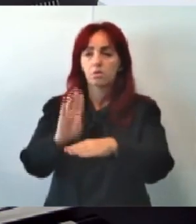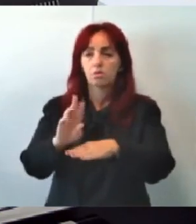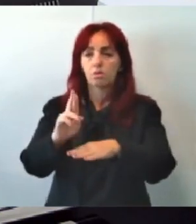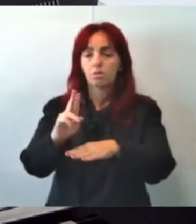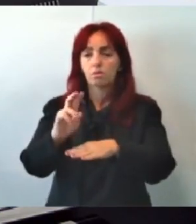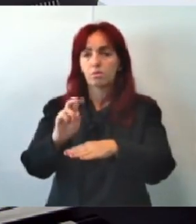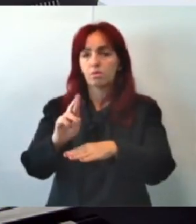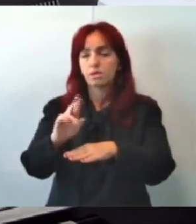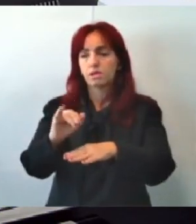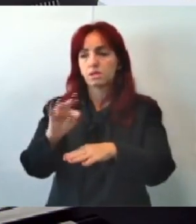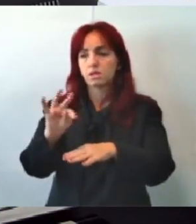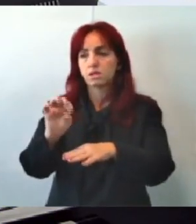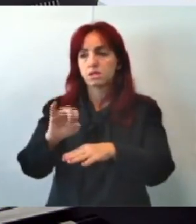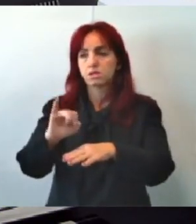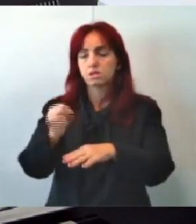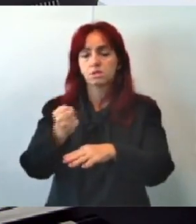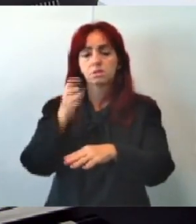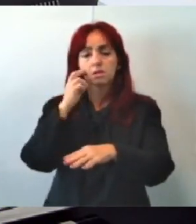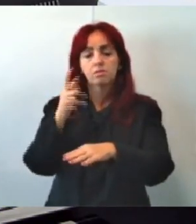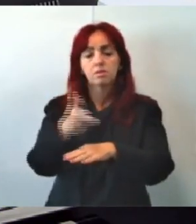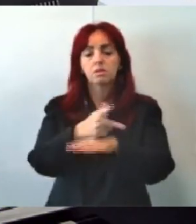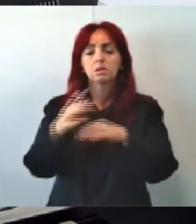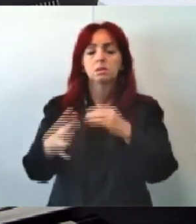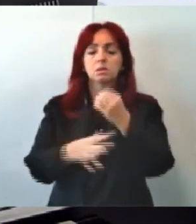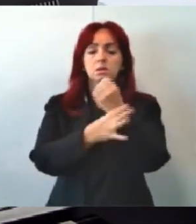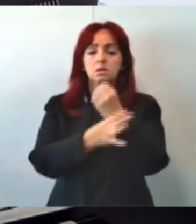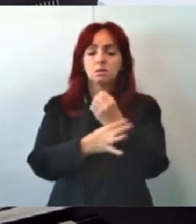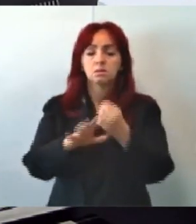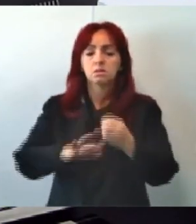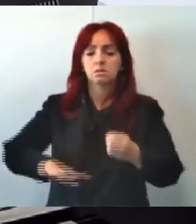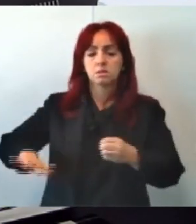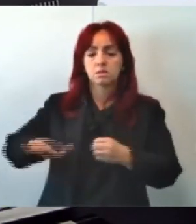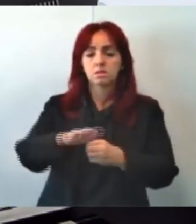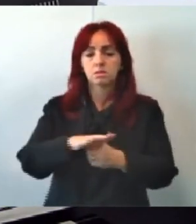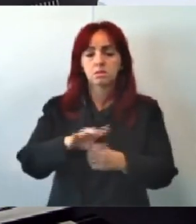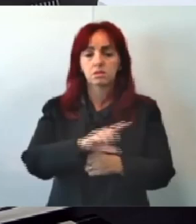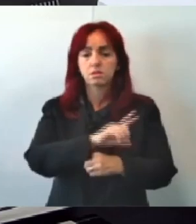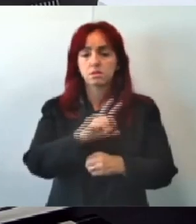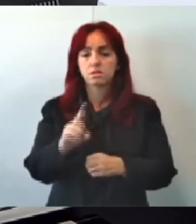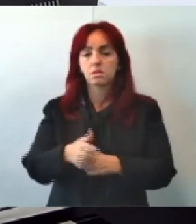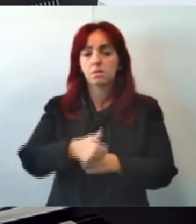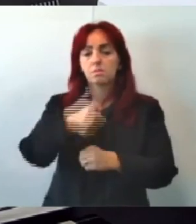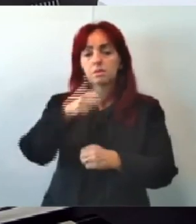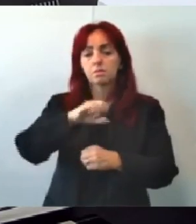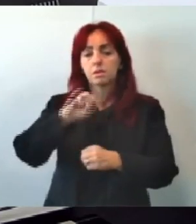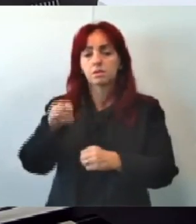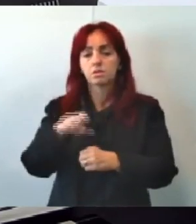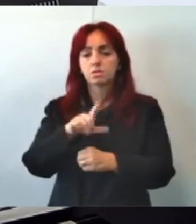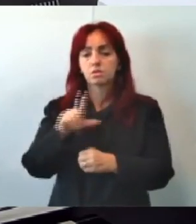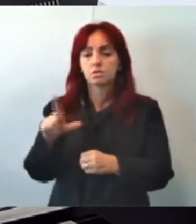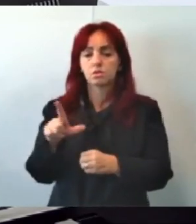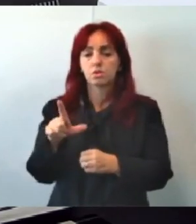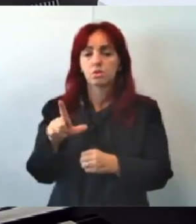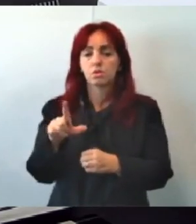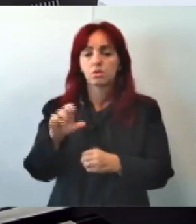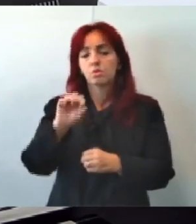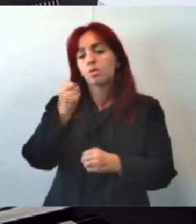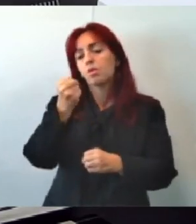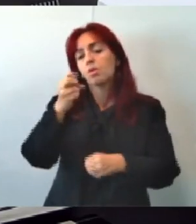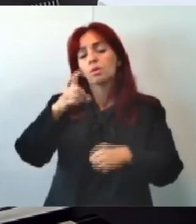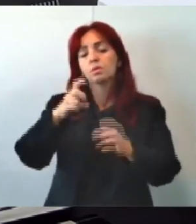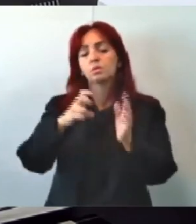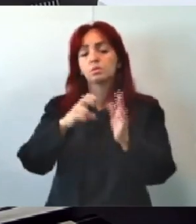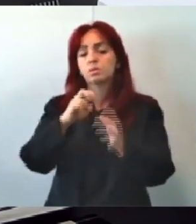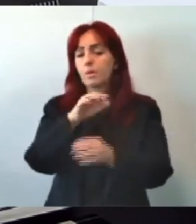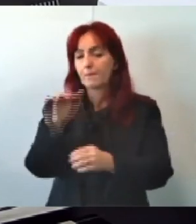Vigilância Na segurança da região Data 1º de julho de 2024 Horário 8 horas E 30 minutos